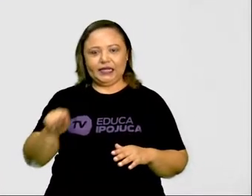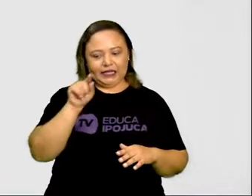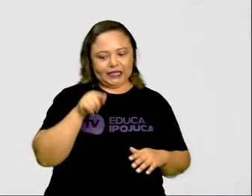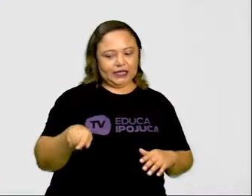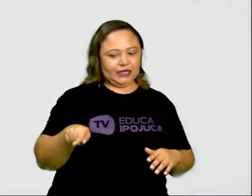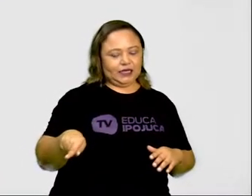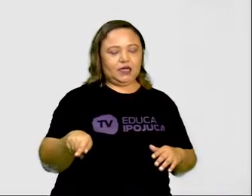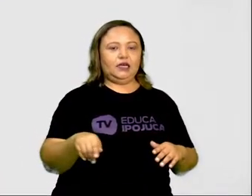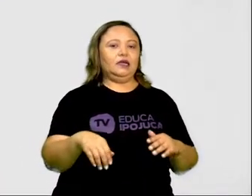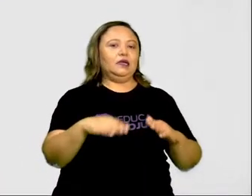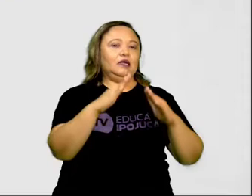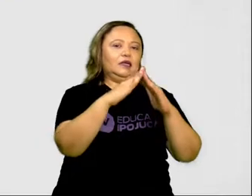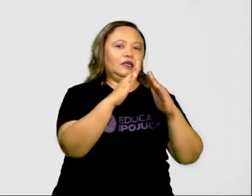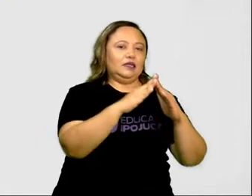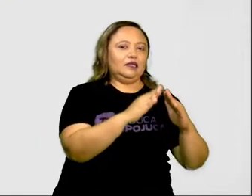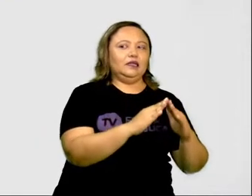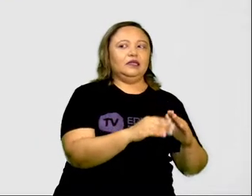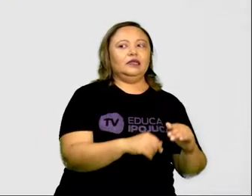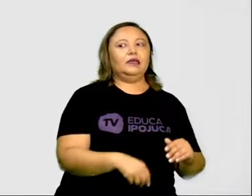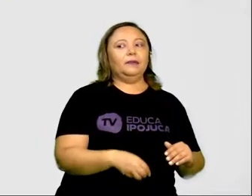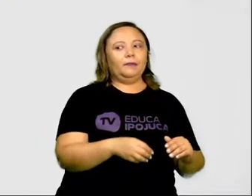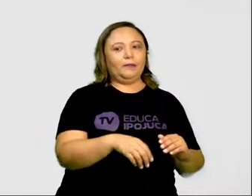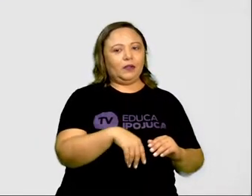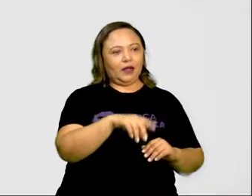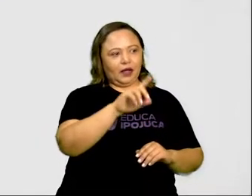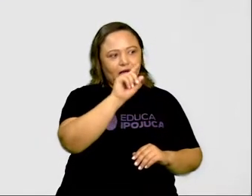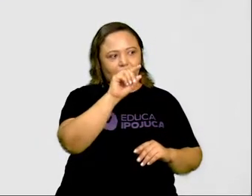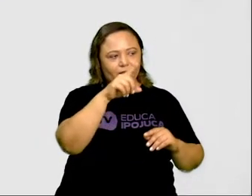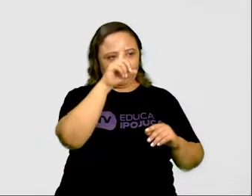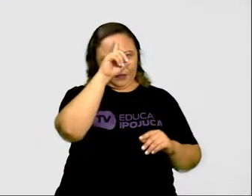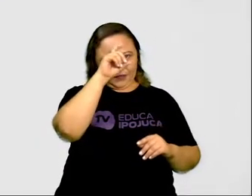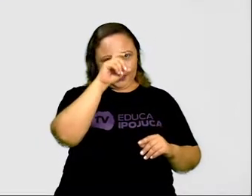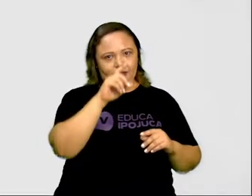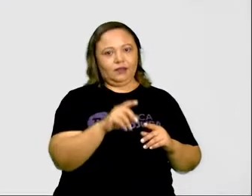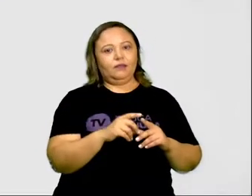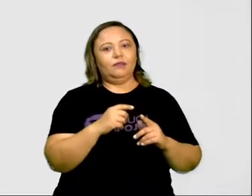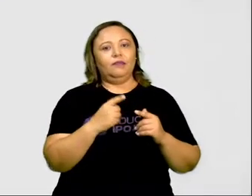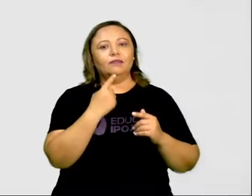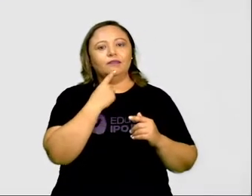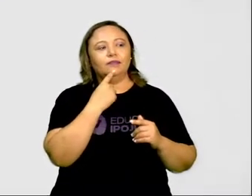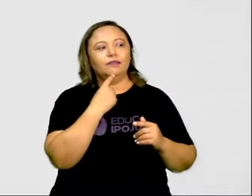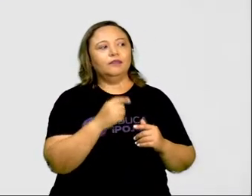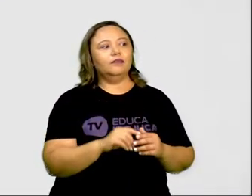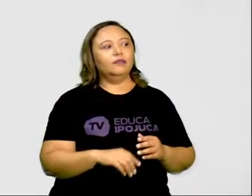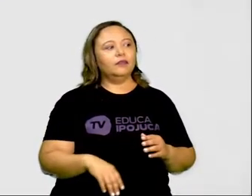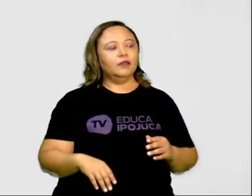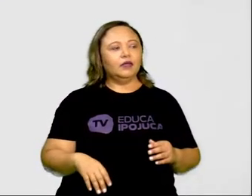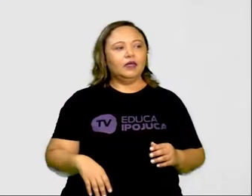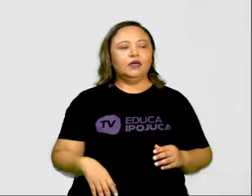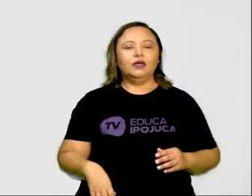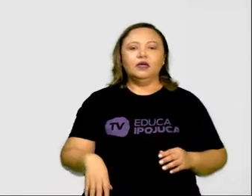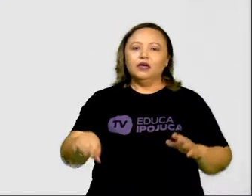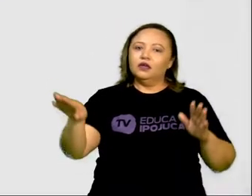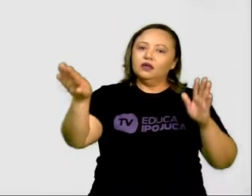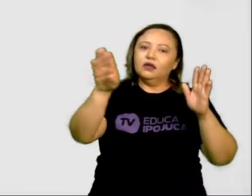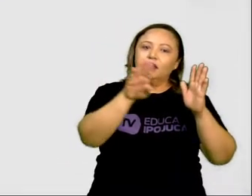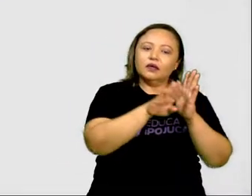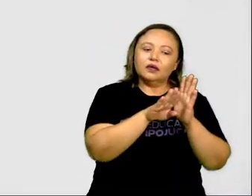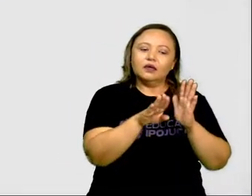A letra D. Será fácil chegar na casa de Bruno? Sim ou não?